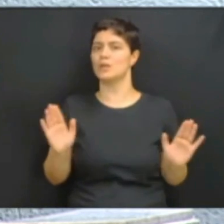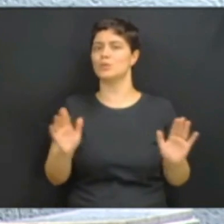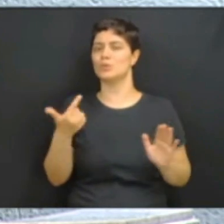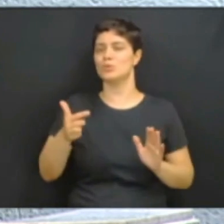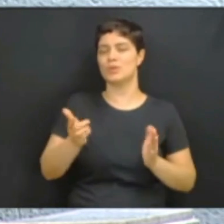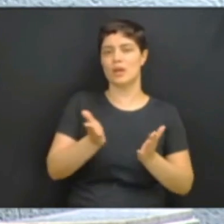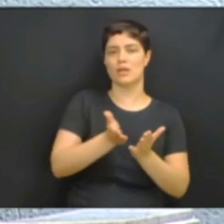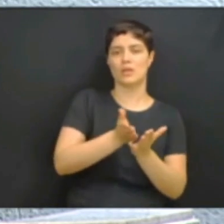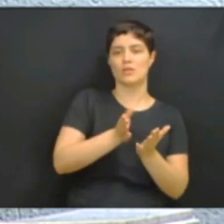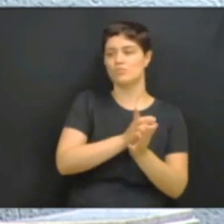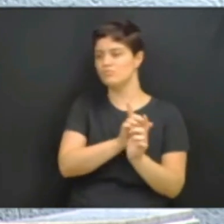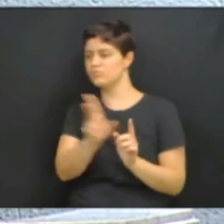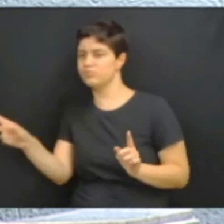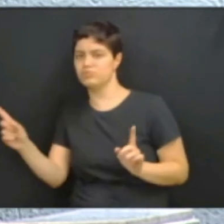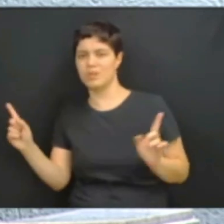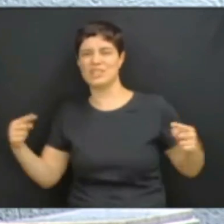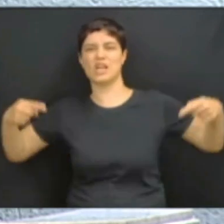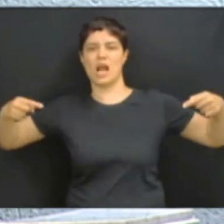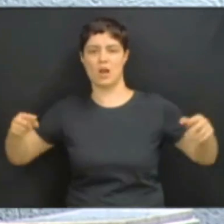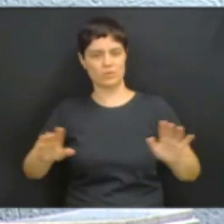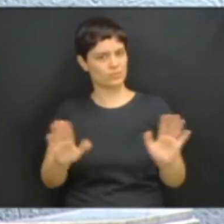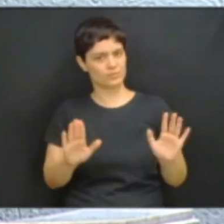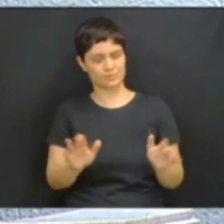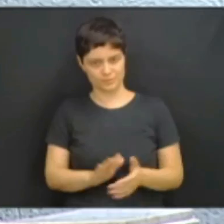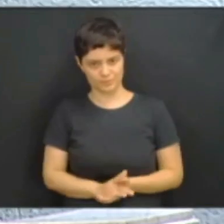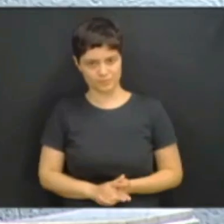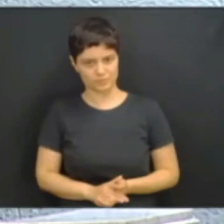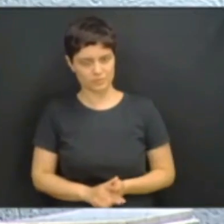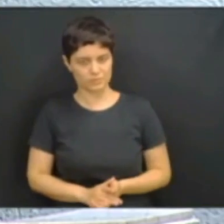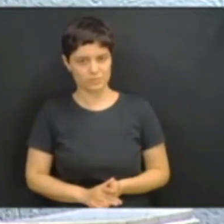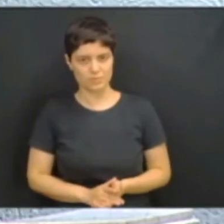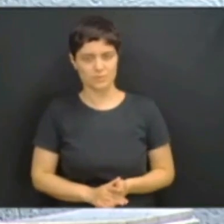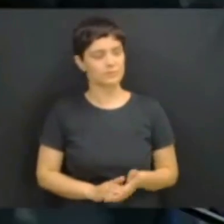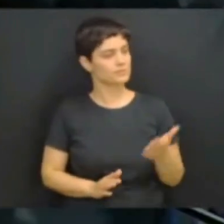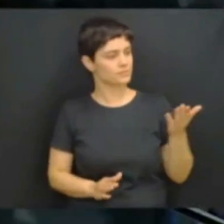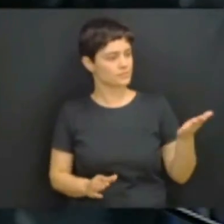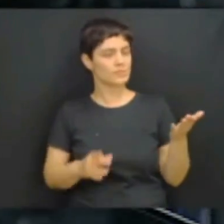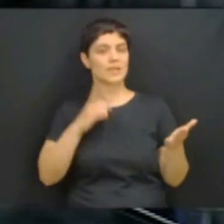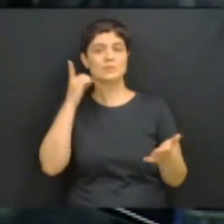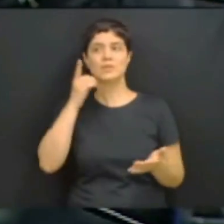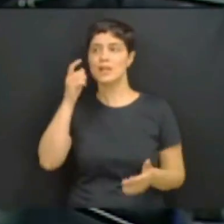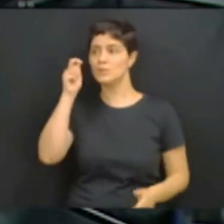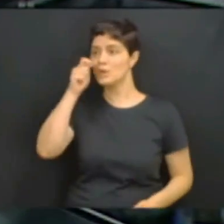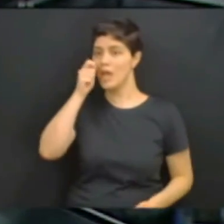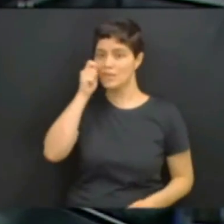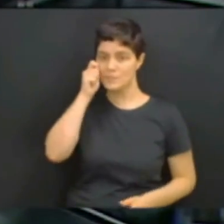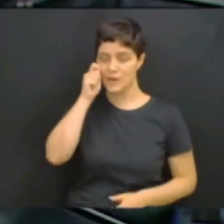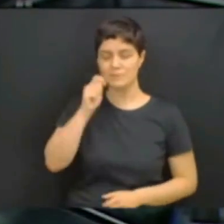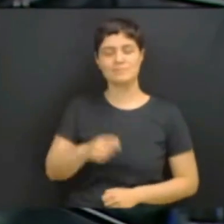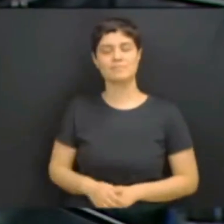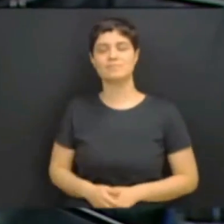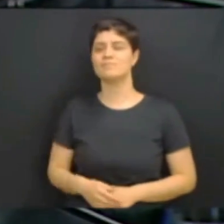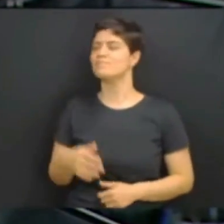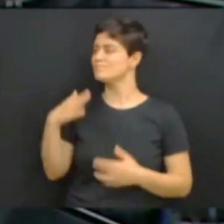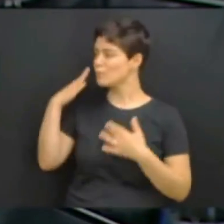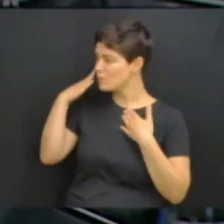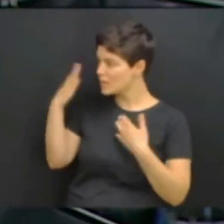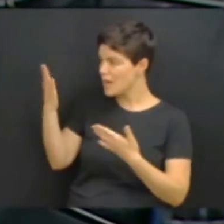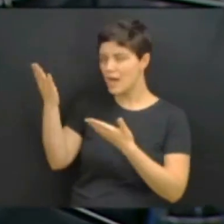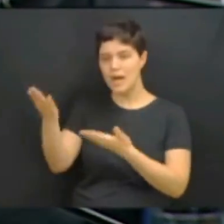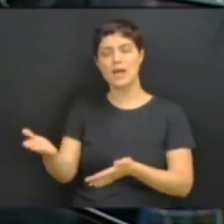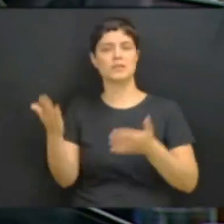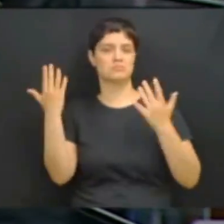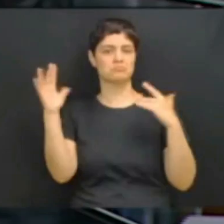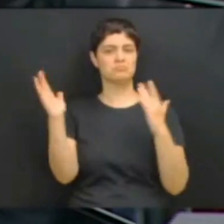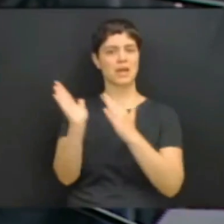público. Deputado Daniel. Por favor, vereador, deputado Raichembach. Eu sou uma parte e agradeço. Parabenizar pela